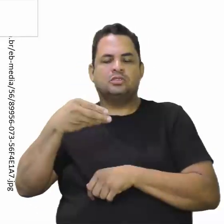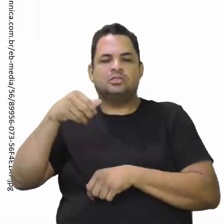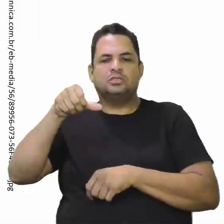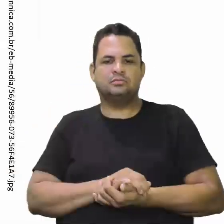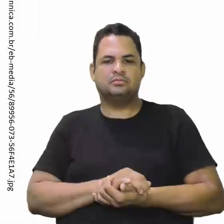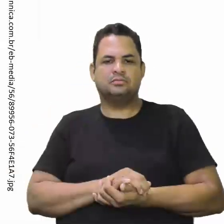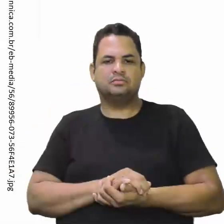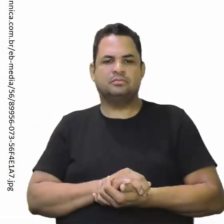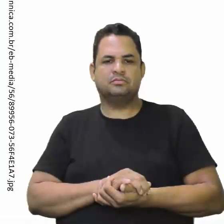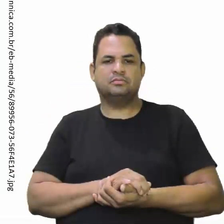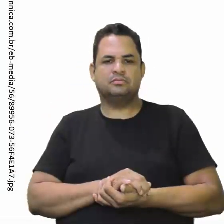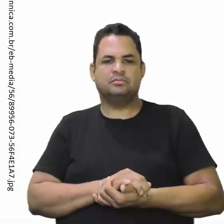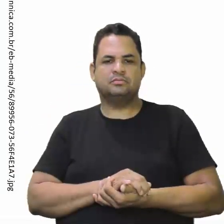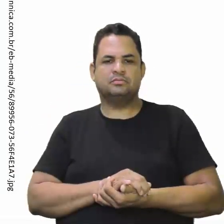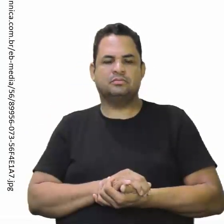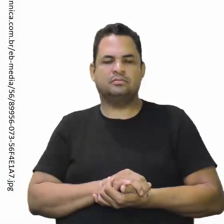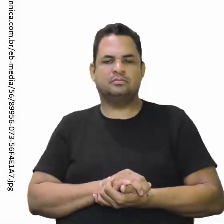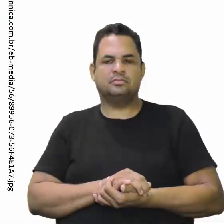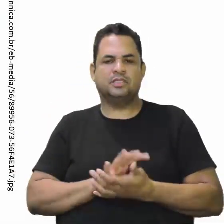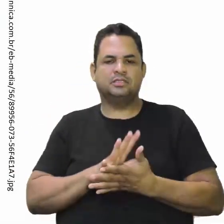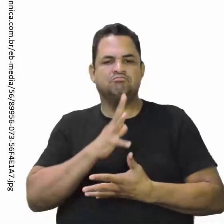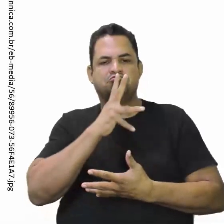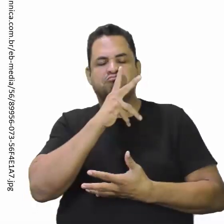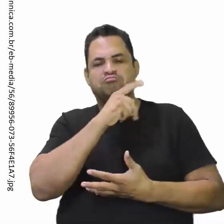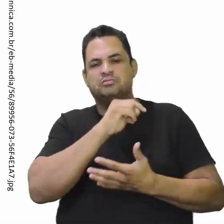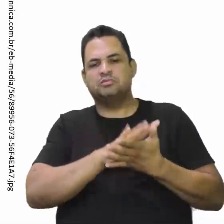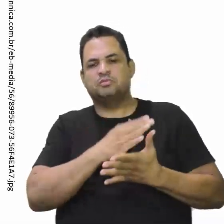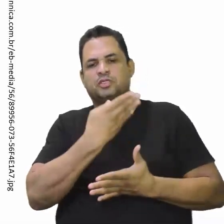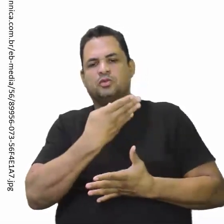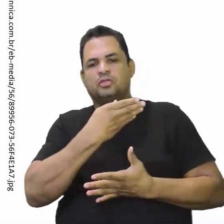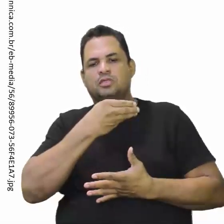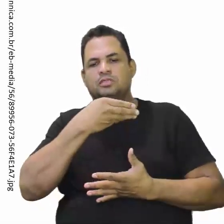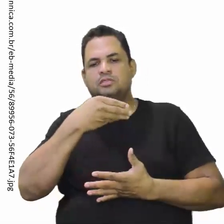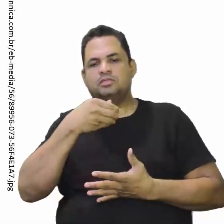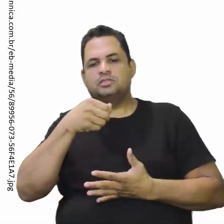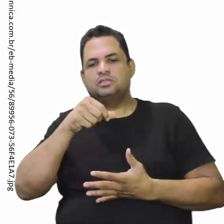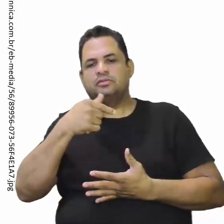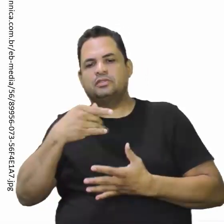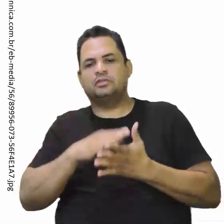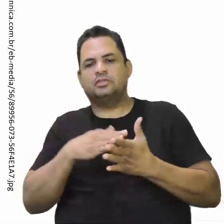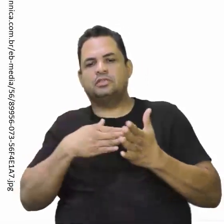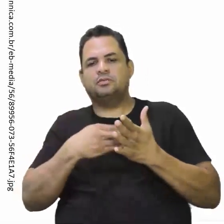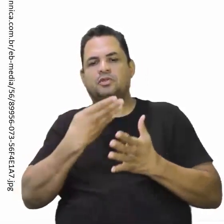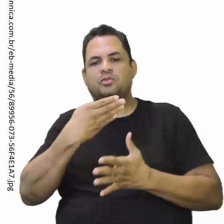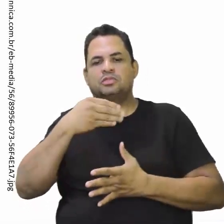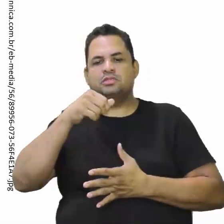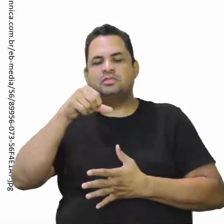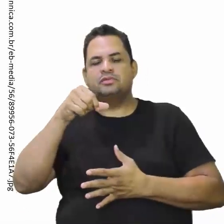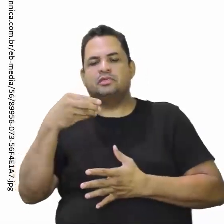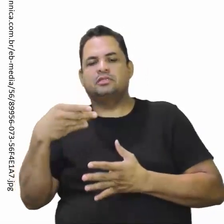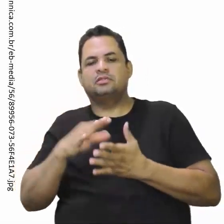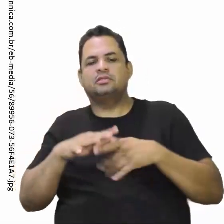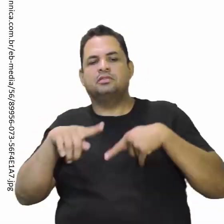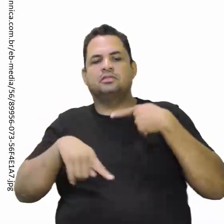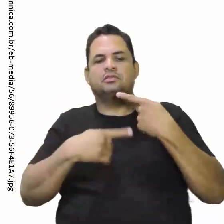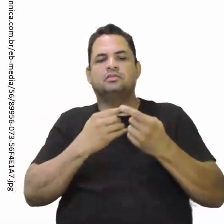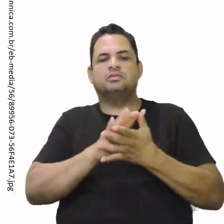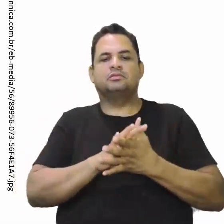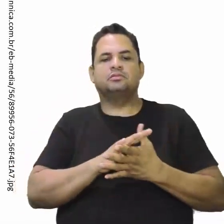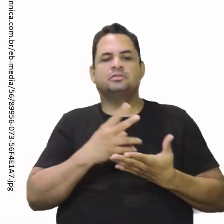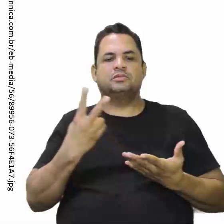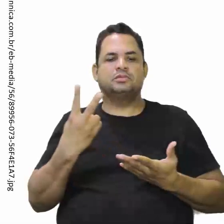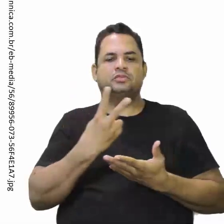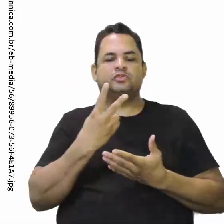vermelho. Vai durar aí de 1492 a 1493. Depois nós chamamos a segunda viagem de Cristóvão